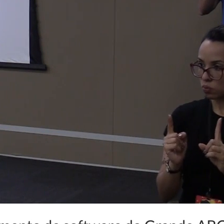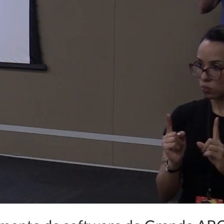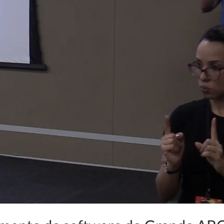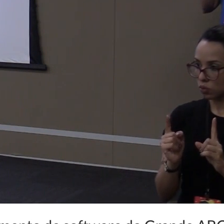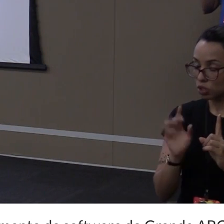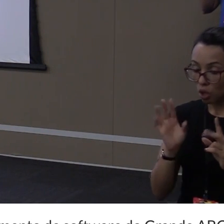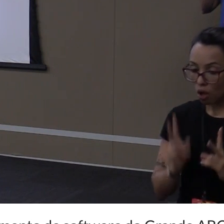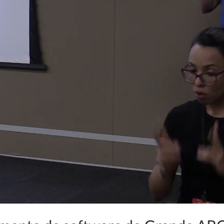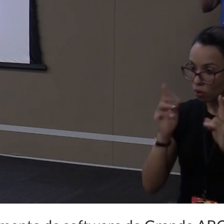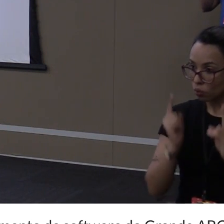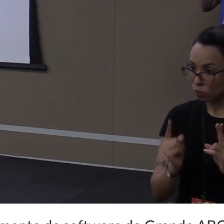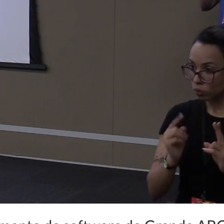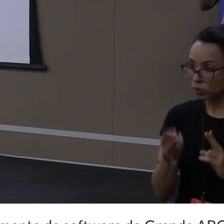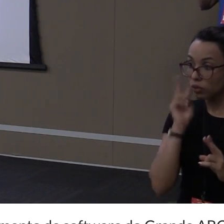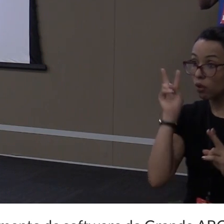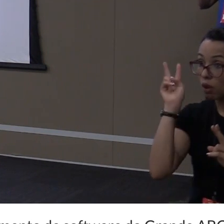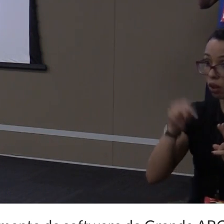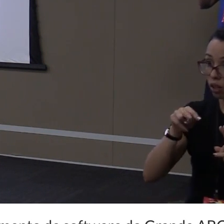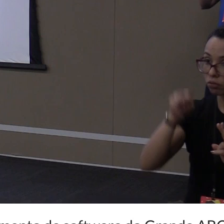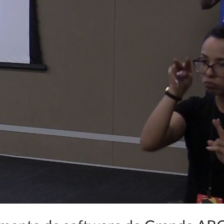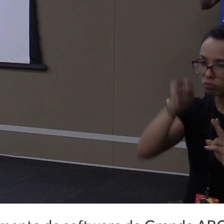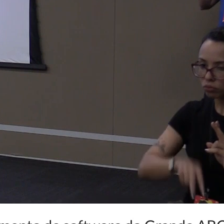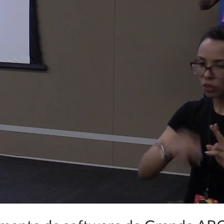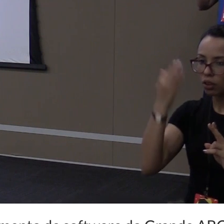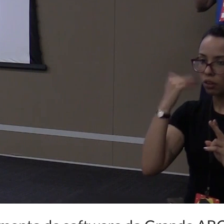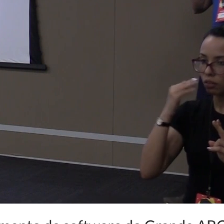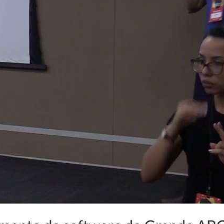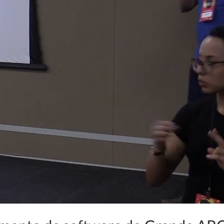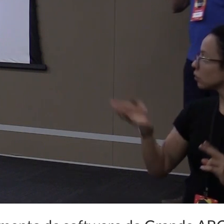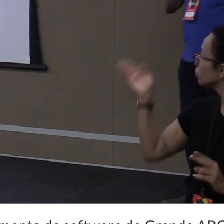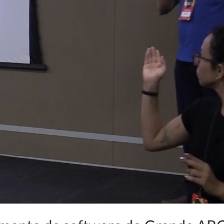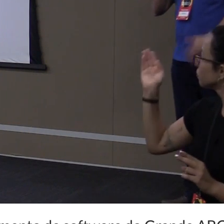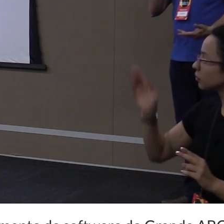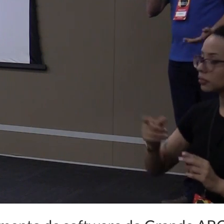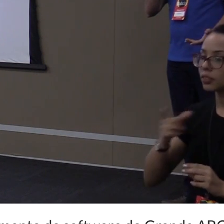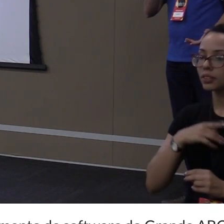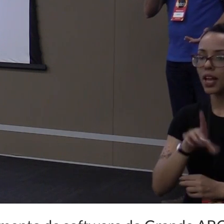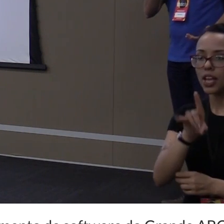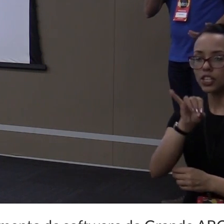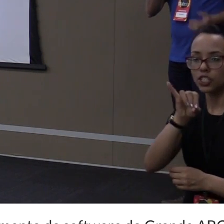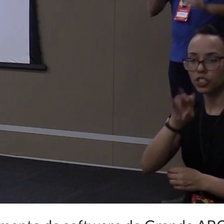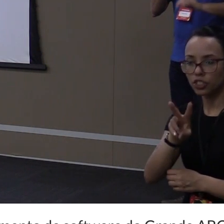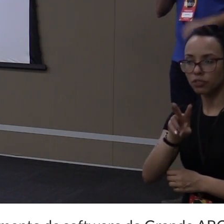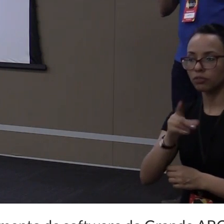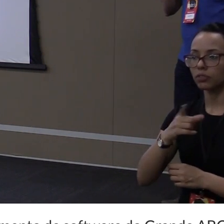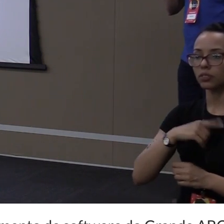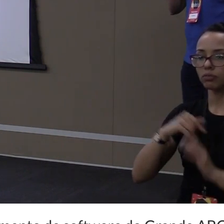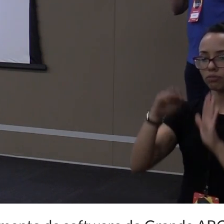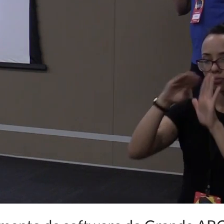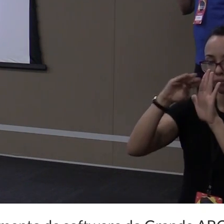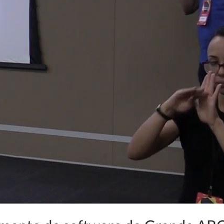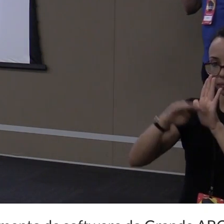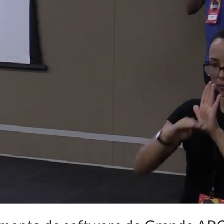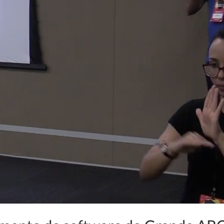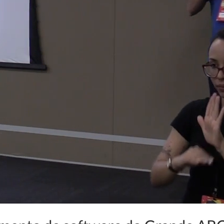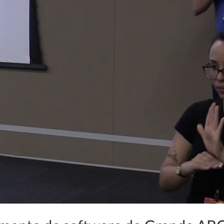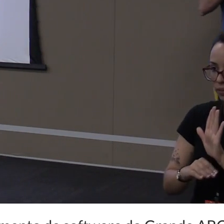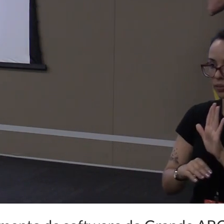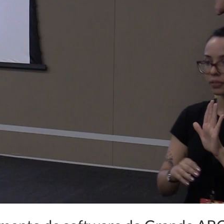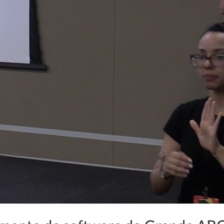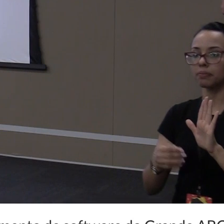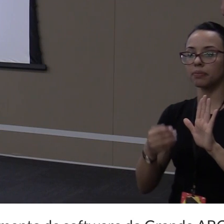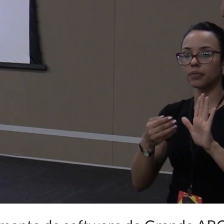Então, vamos olhar de novo e entender o código. Tem uma div com uma classe de paginação. Eu vejo essa paginação.